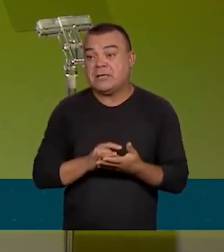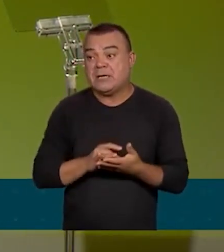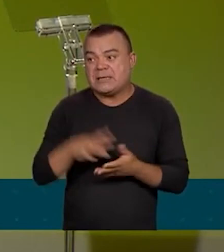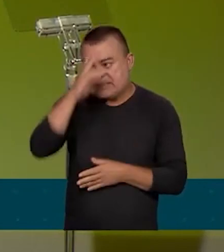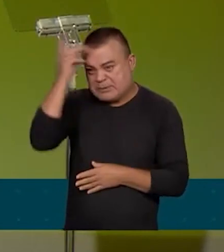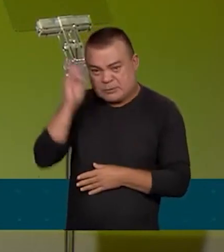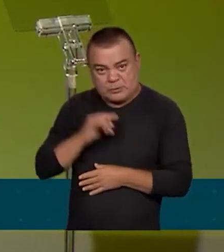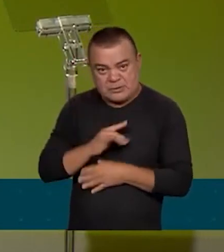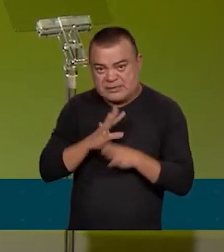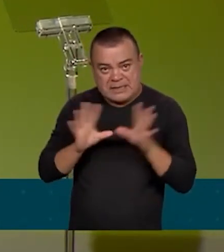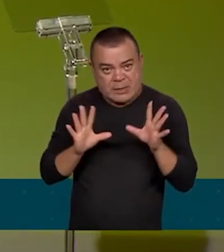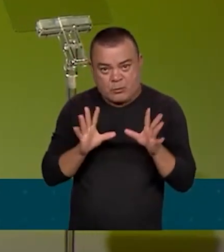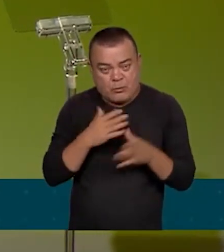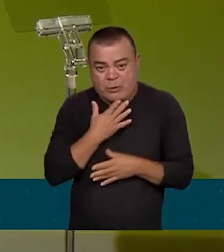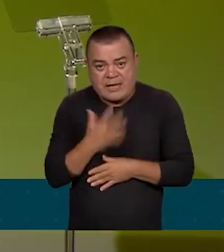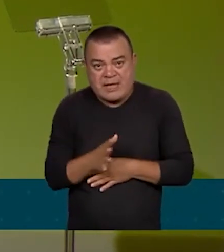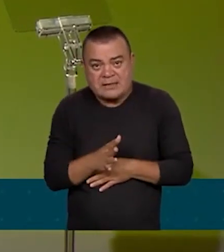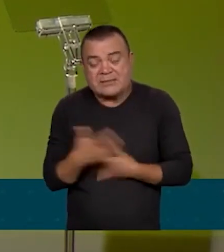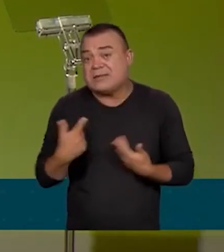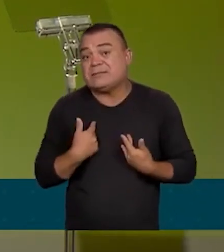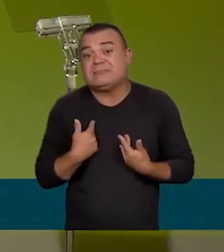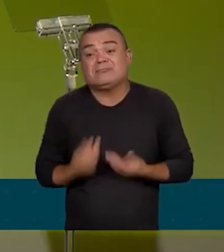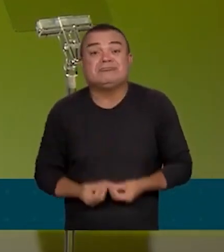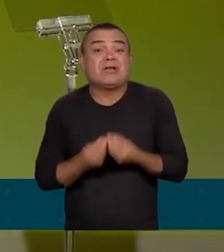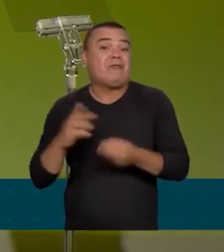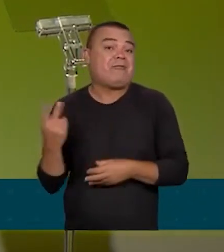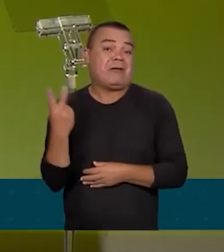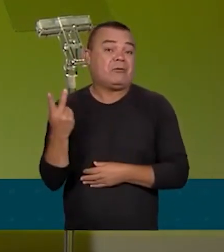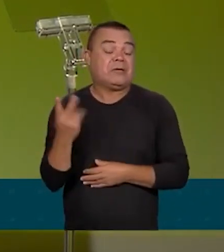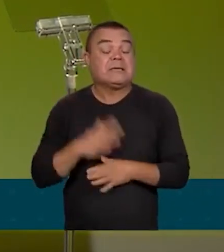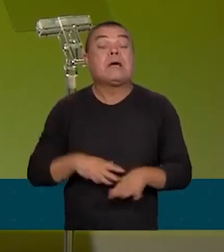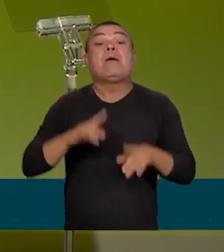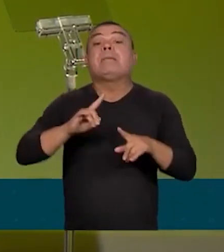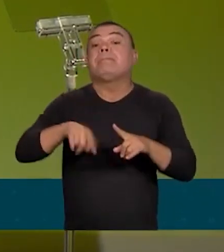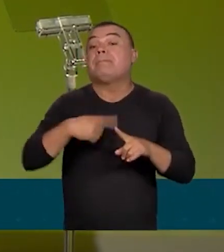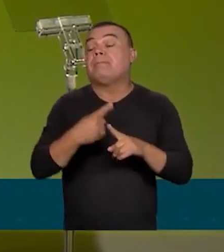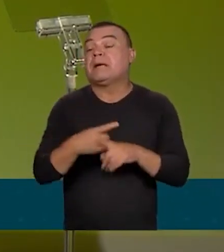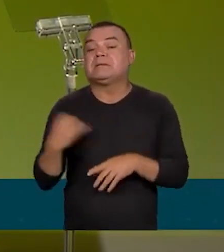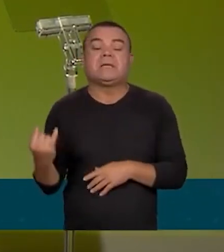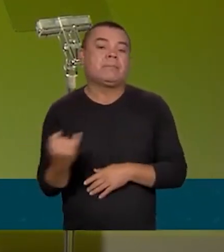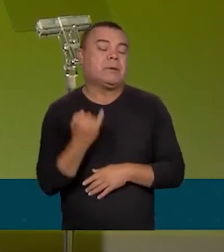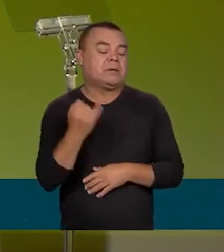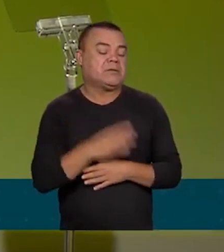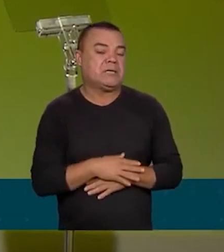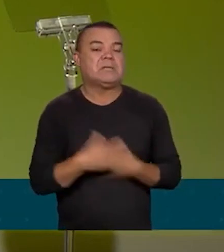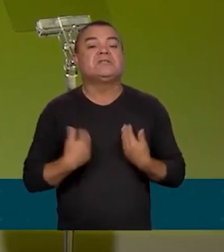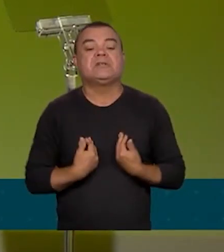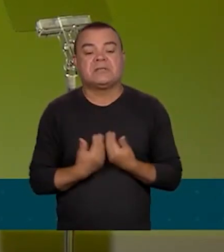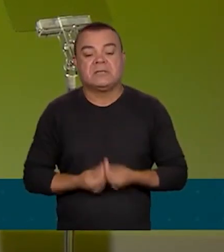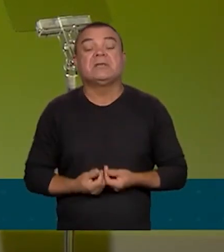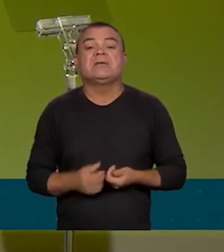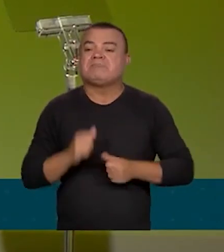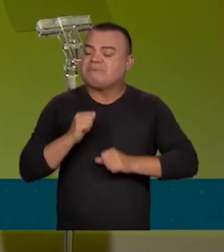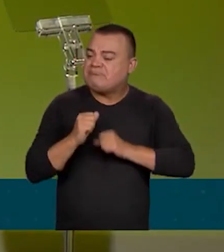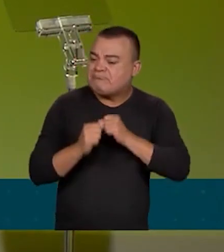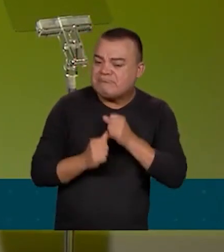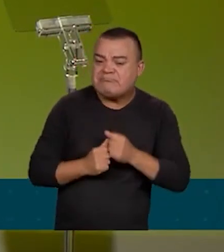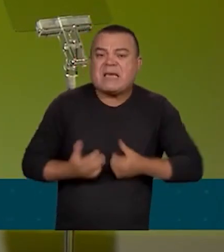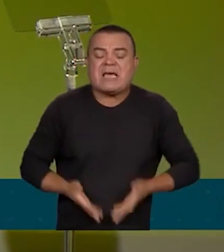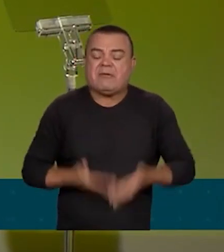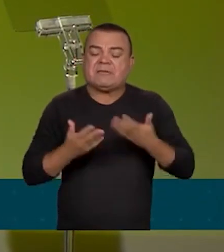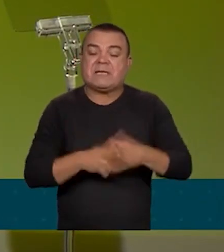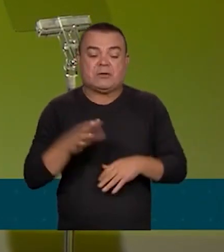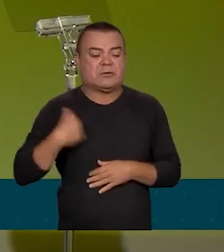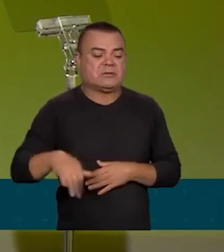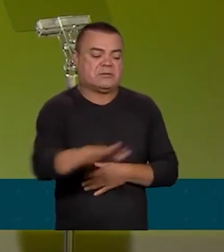desconhecem, elas não valorizam. Então, é mais importante ainda reforçar nosso espaço de memória e de preservação